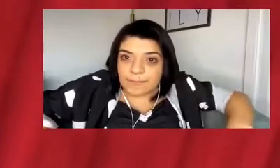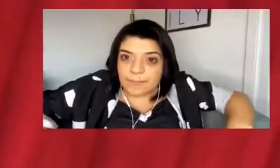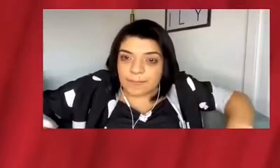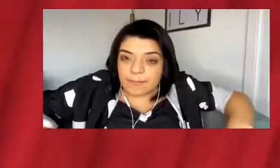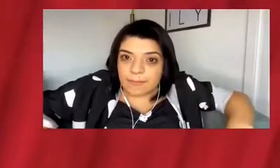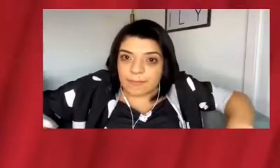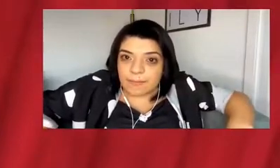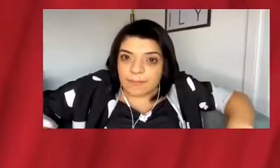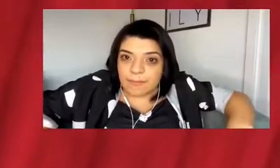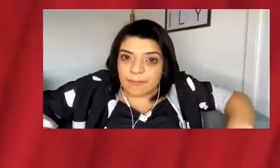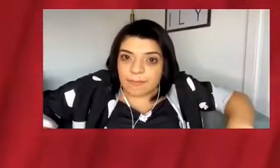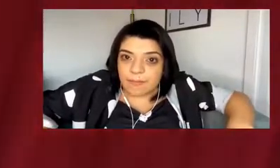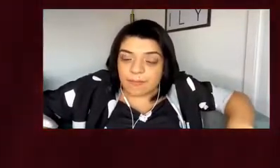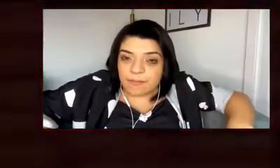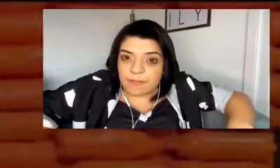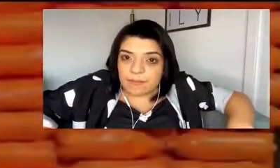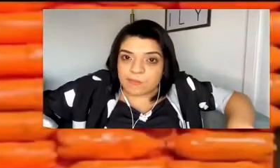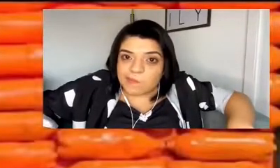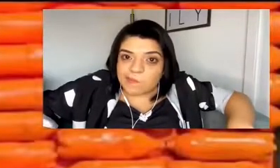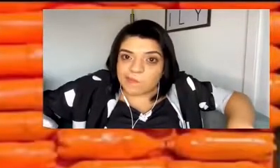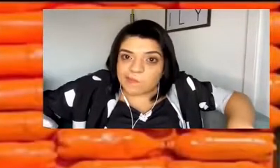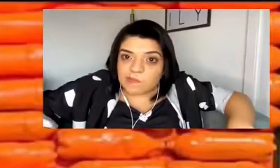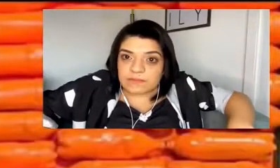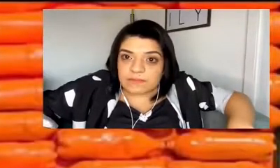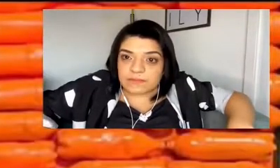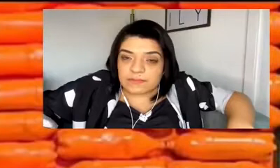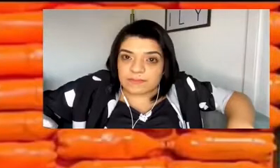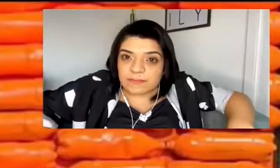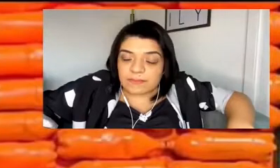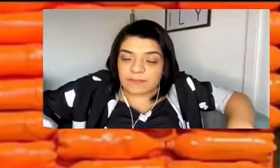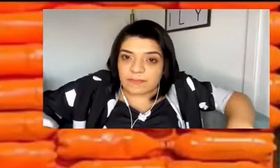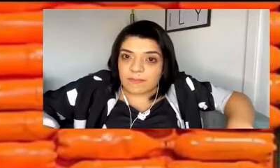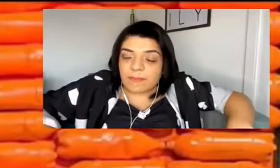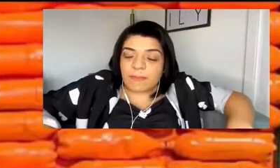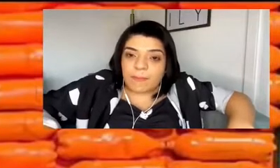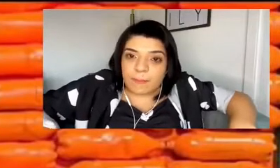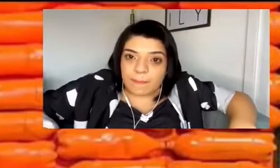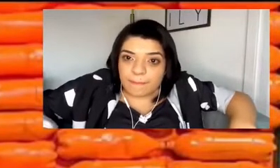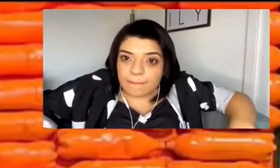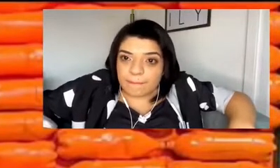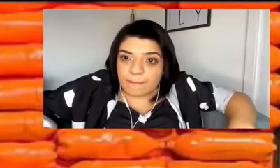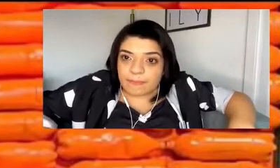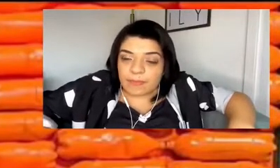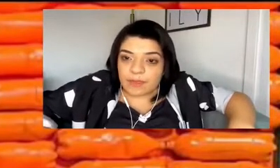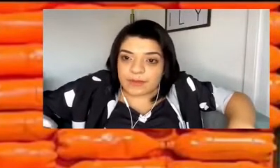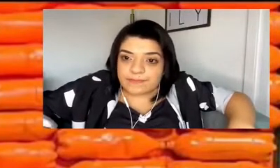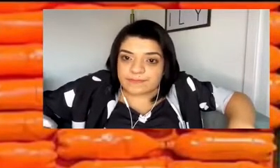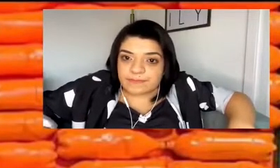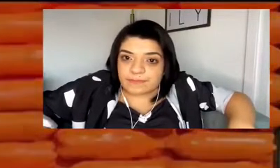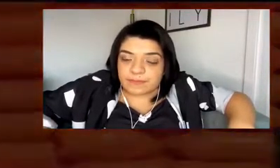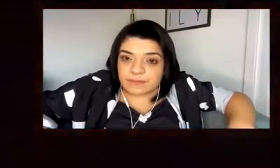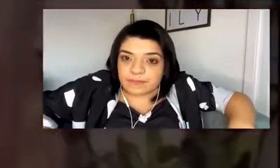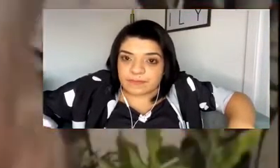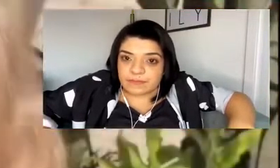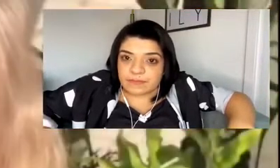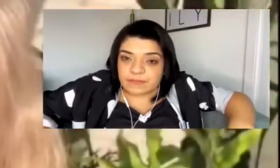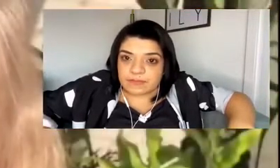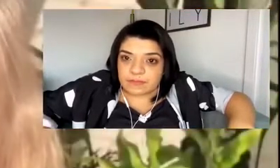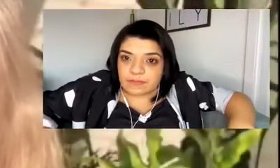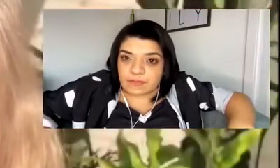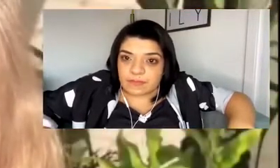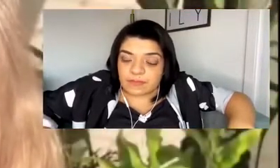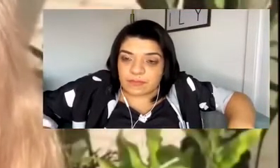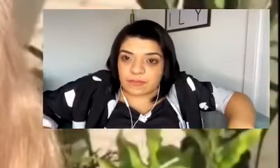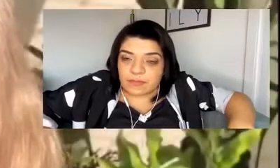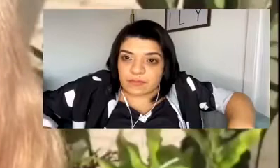mostrar quem você é. Não pela sua condição física, mas principalmente pelo seu caráter. Pelo seu